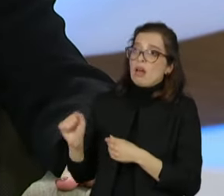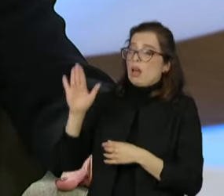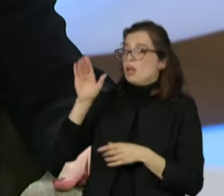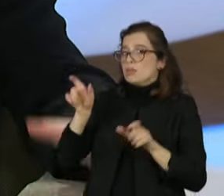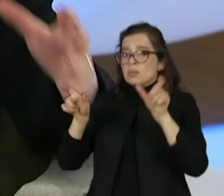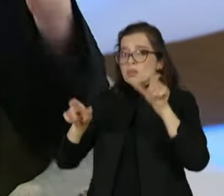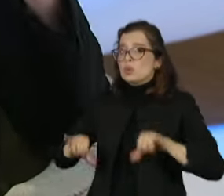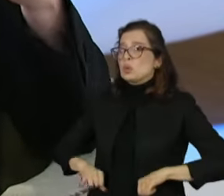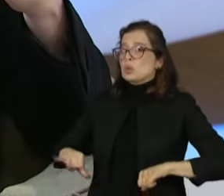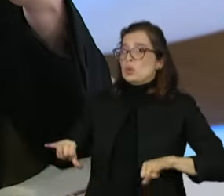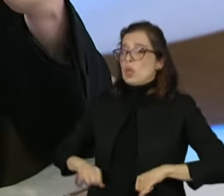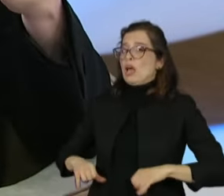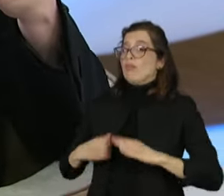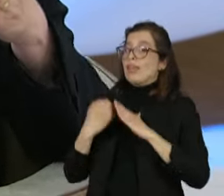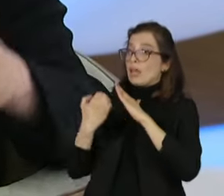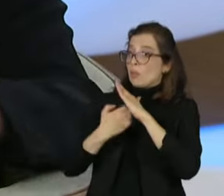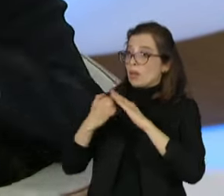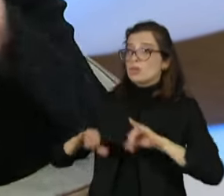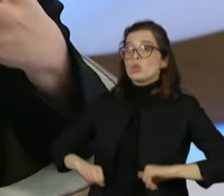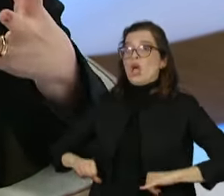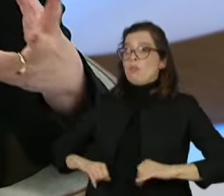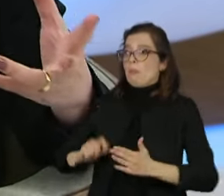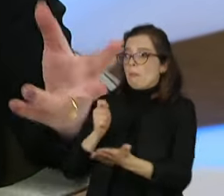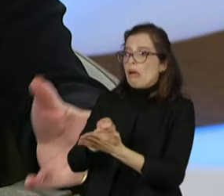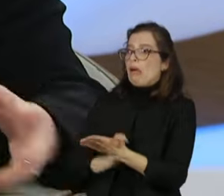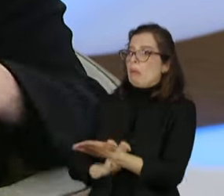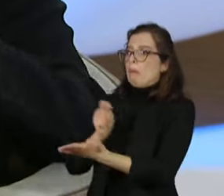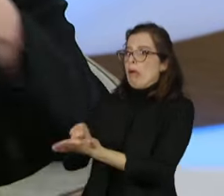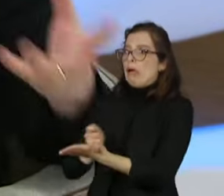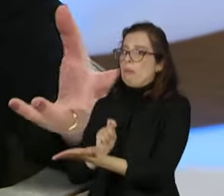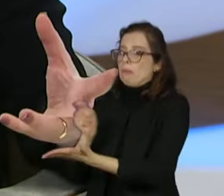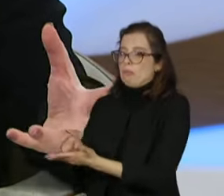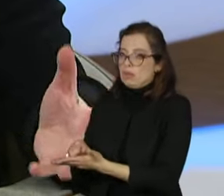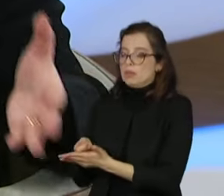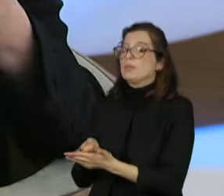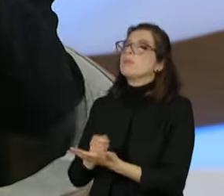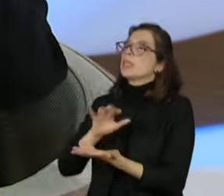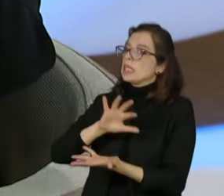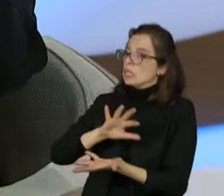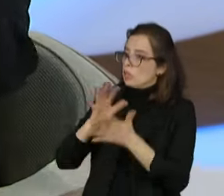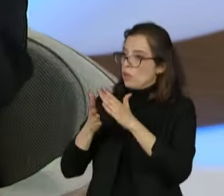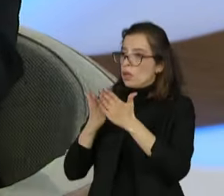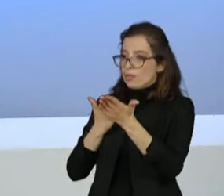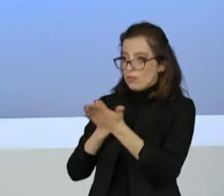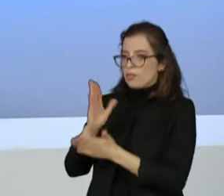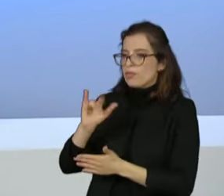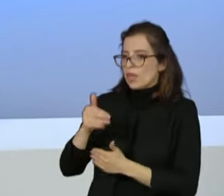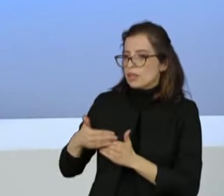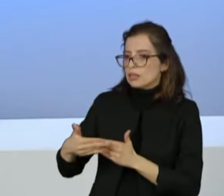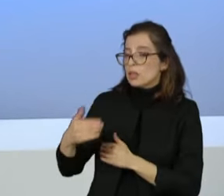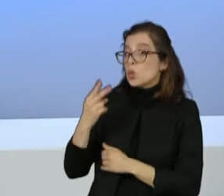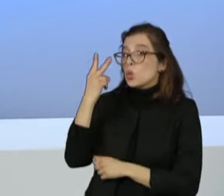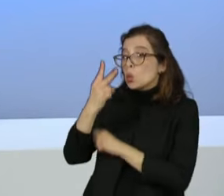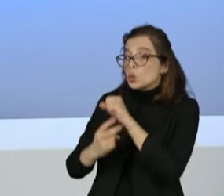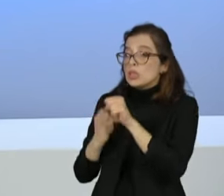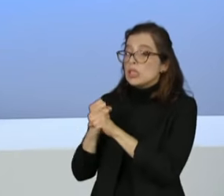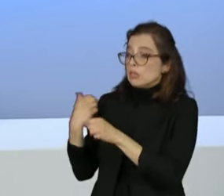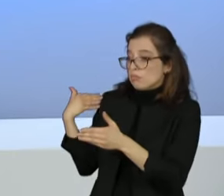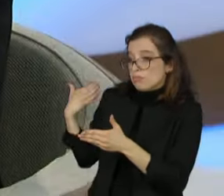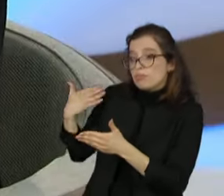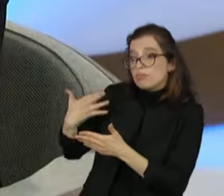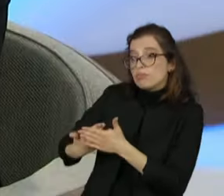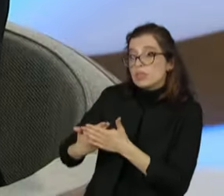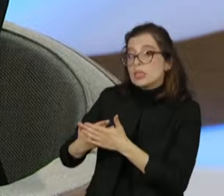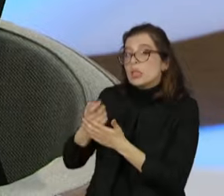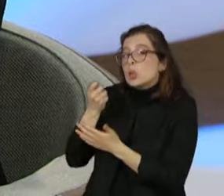investidor. Então, a reforma tributária, depois de muitas audiências públicas, quase dois anos, ela estava pronta para ser aprovada na CCJ,